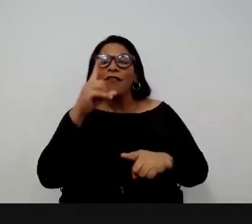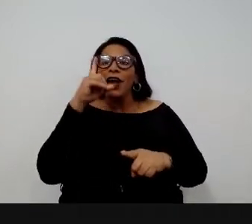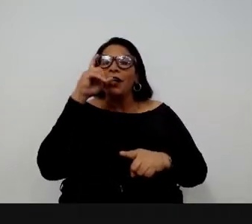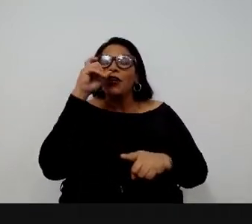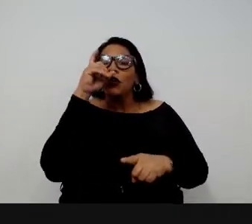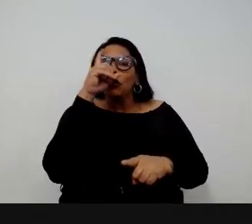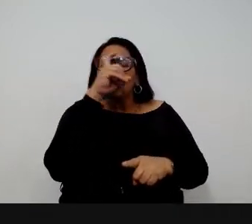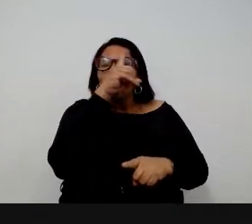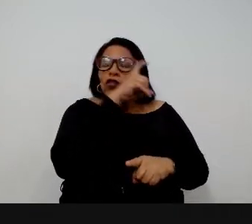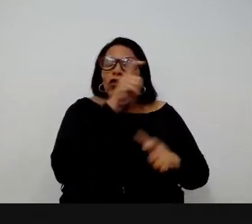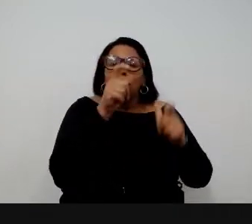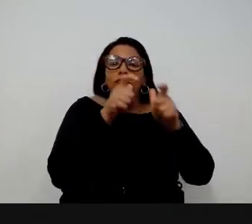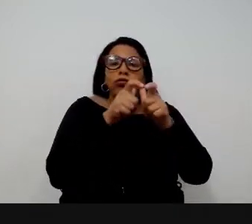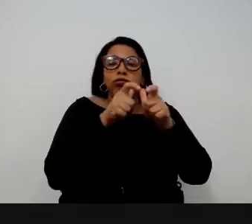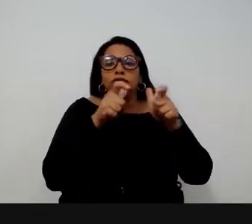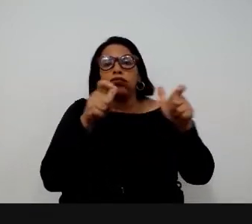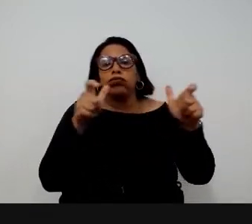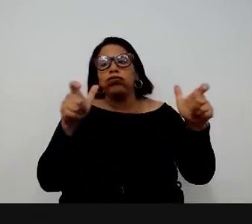ponto em que